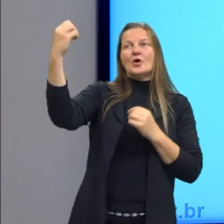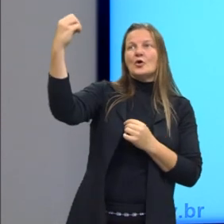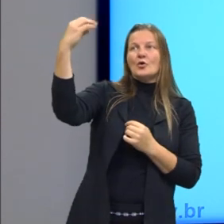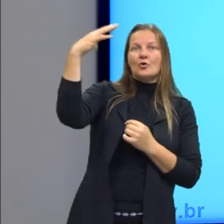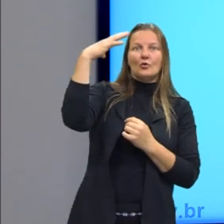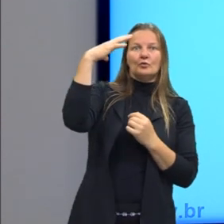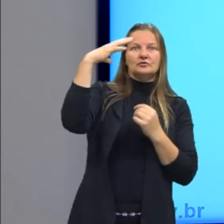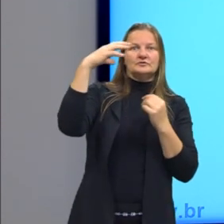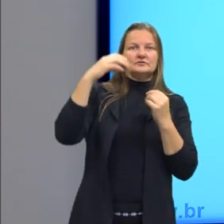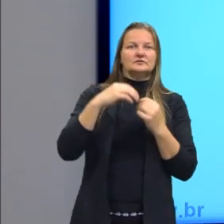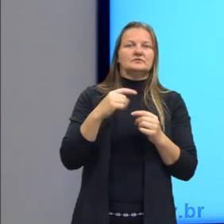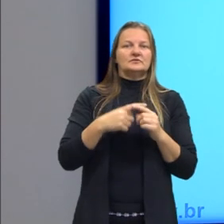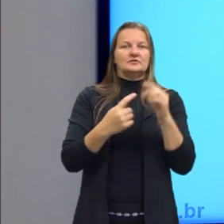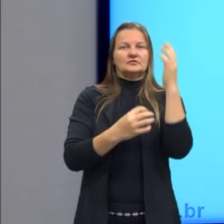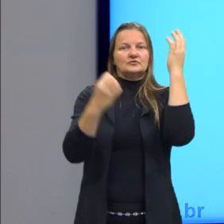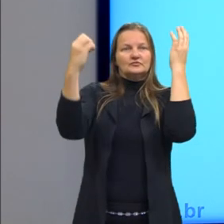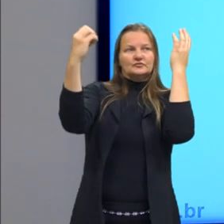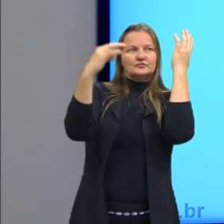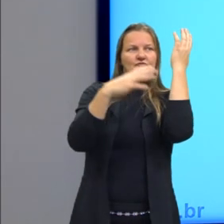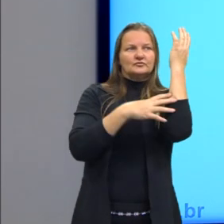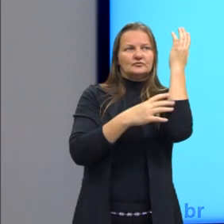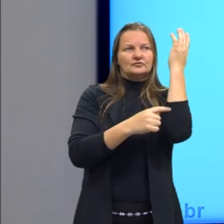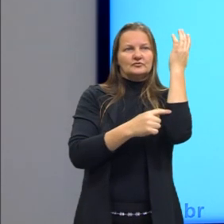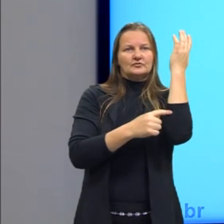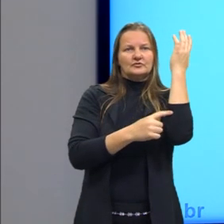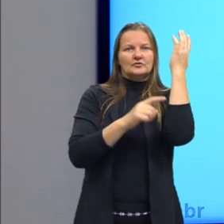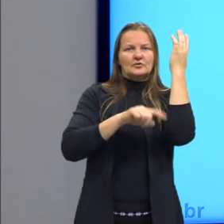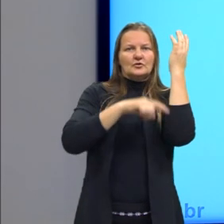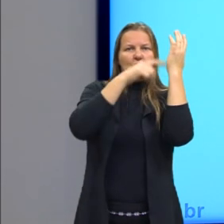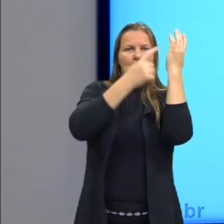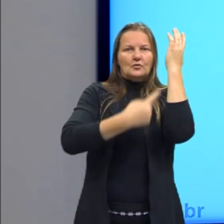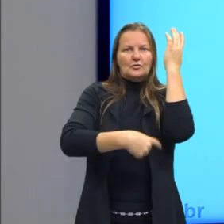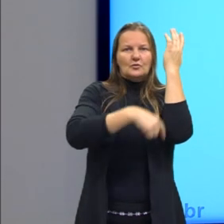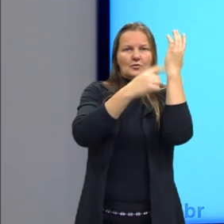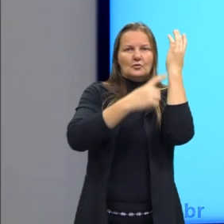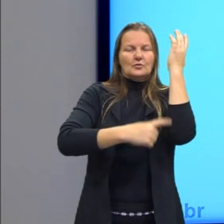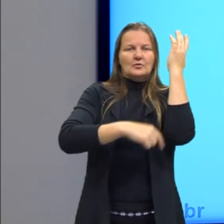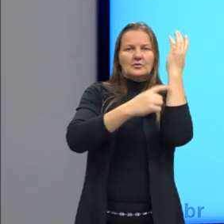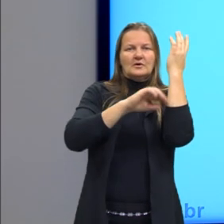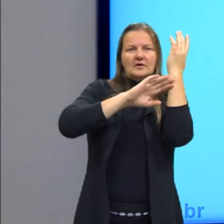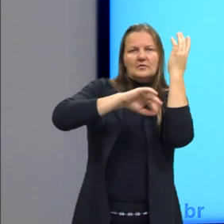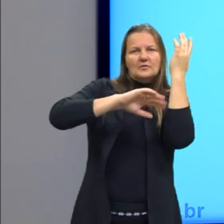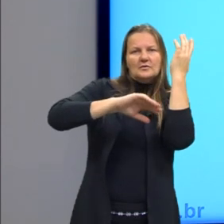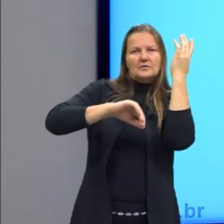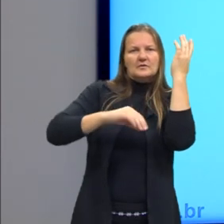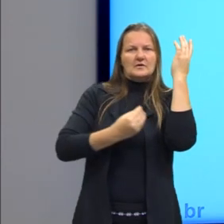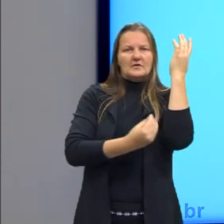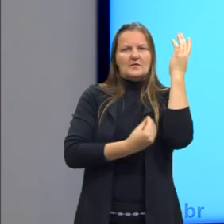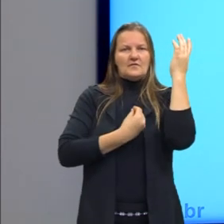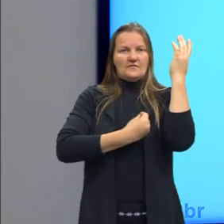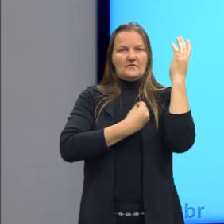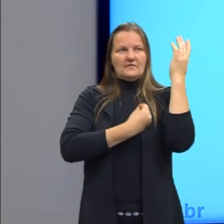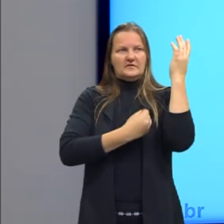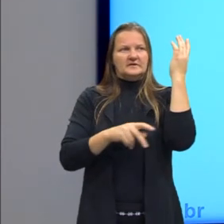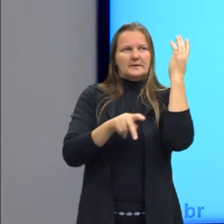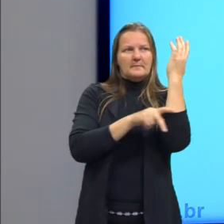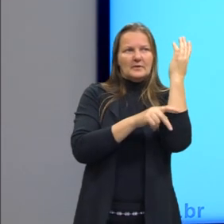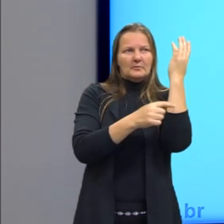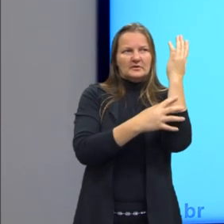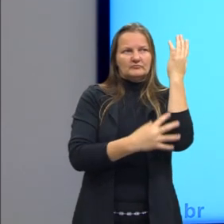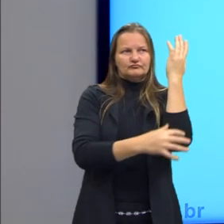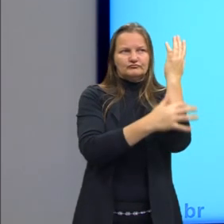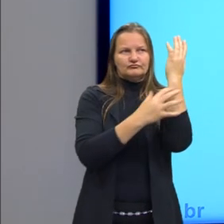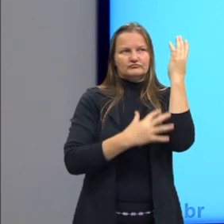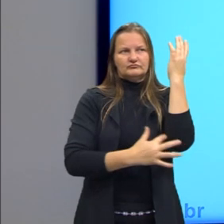que incide sobre o tronco ativa fotoquimicamente a cal que elimina os seres vivos do micro